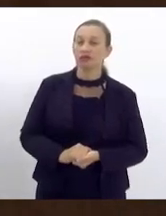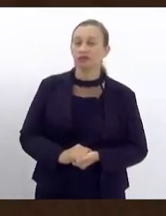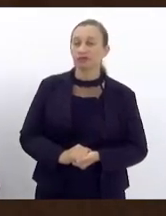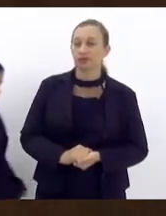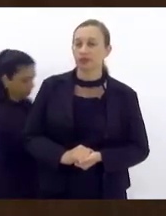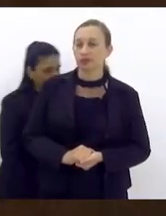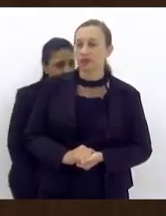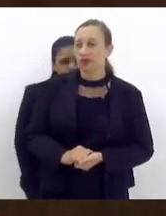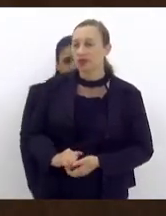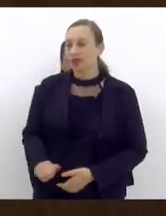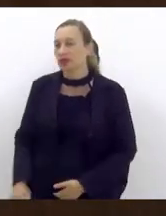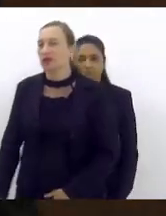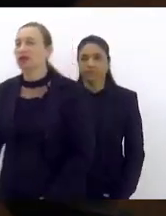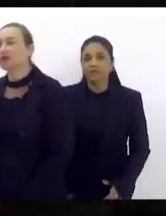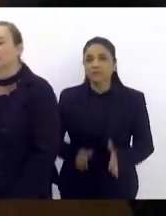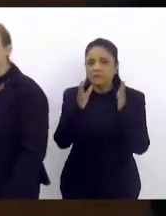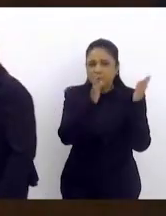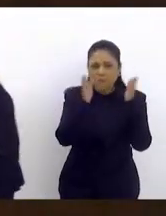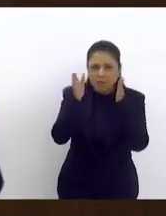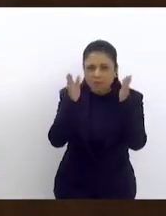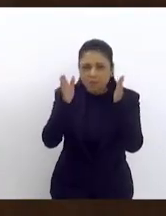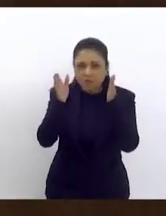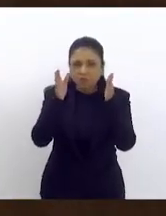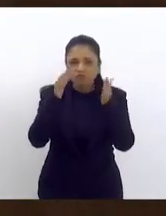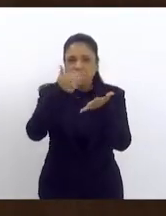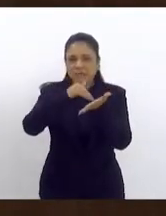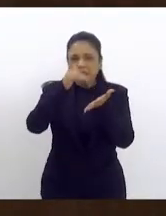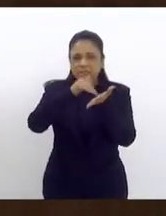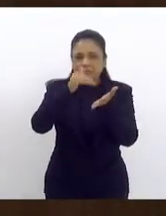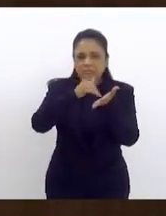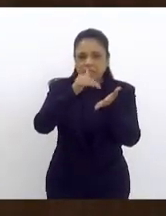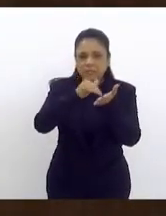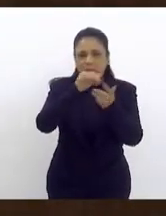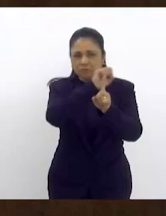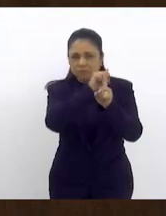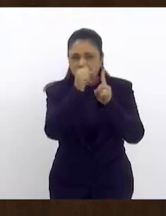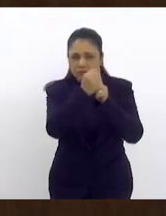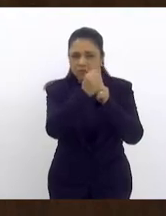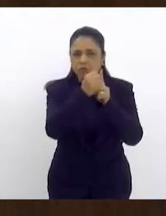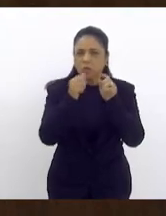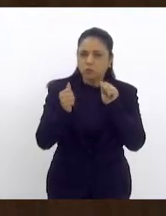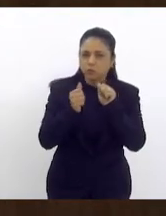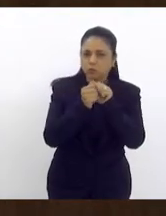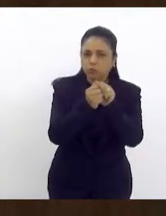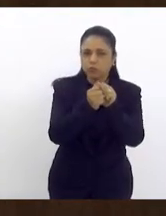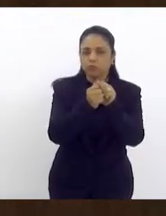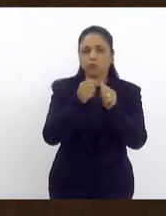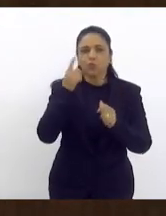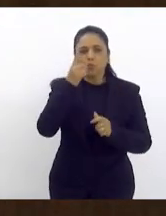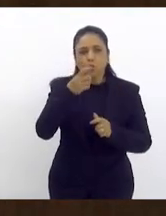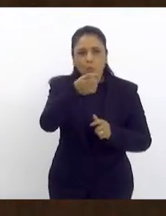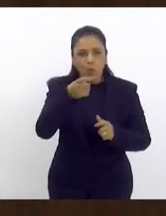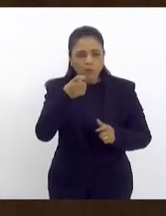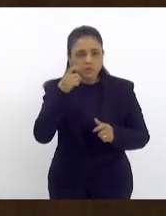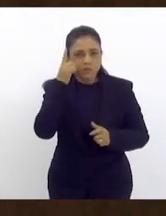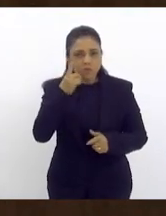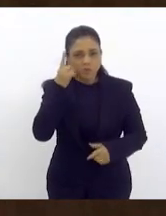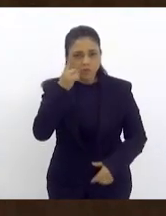foram neste período secretários de assistência social o ex-deputado